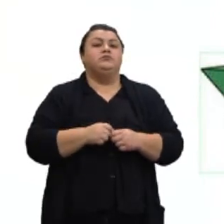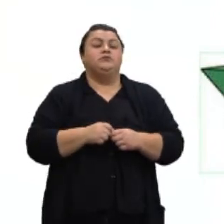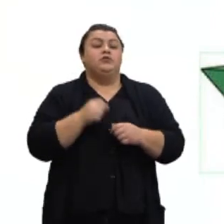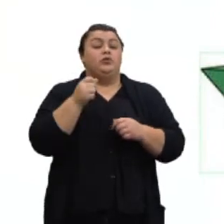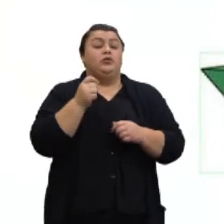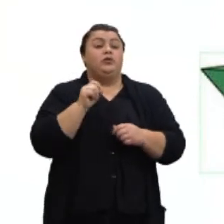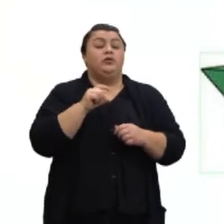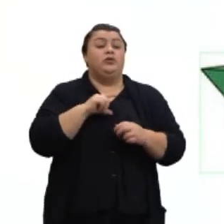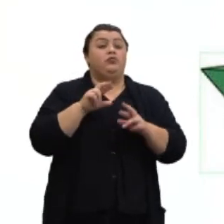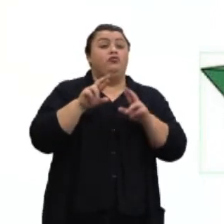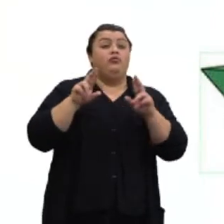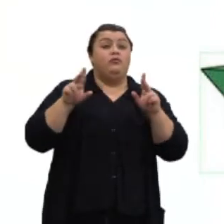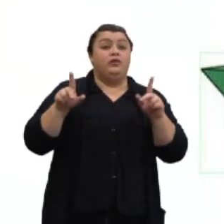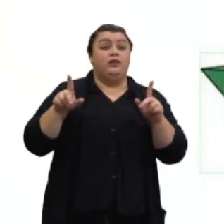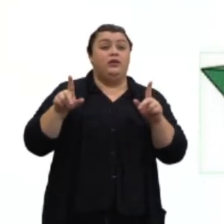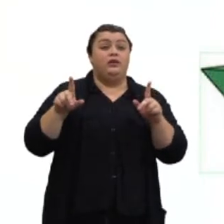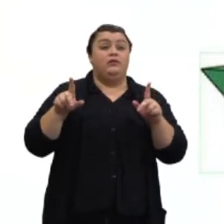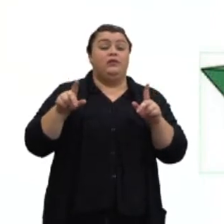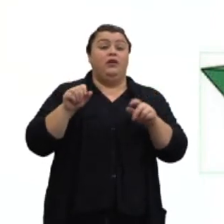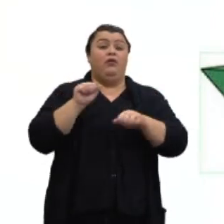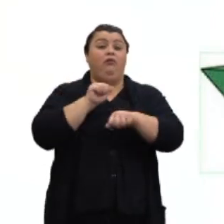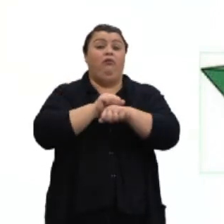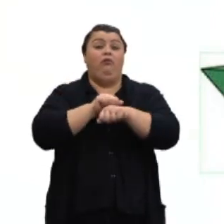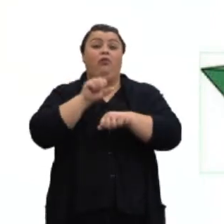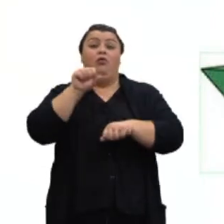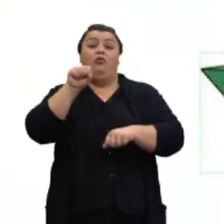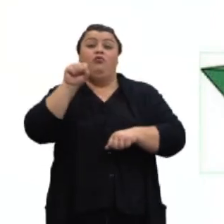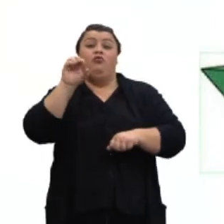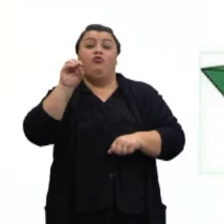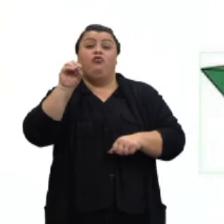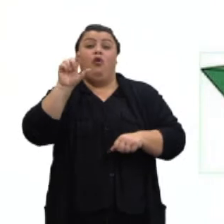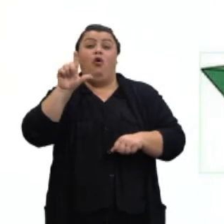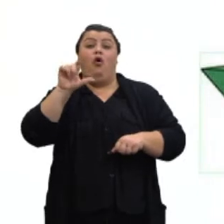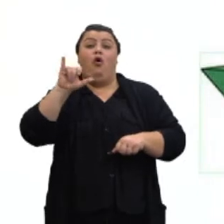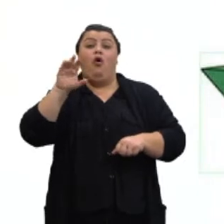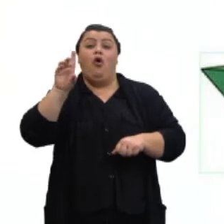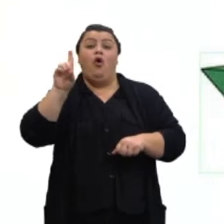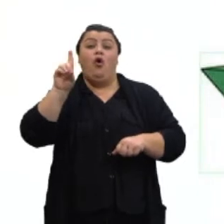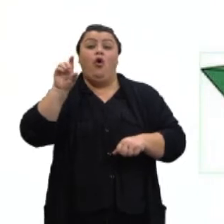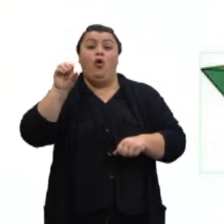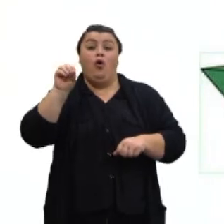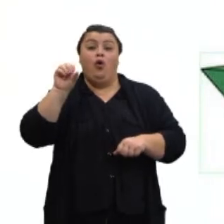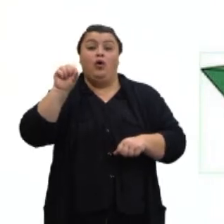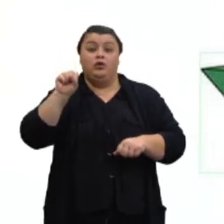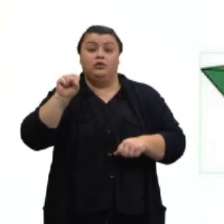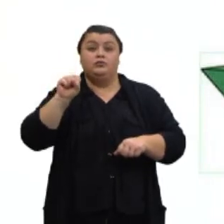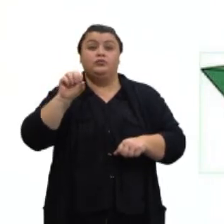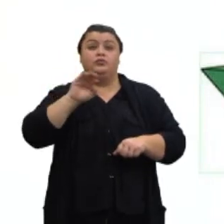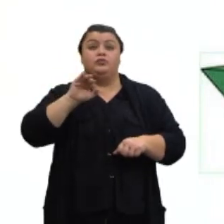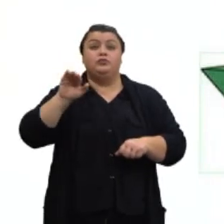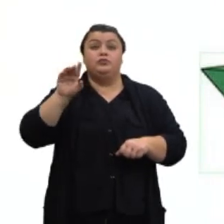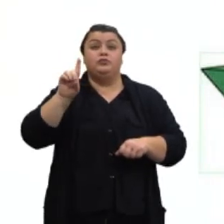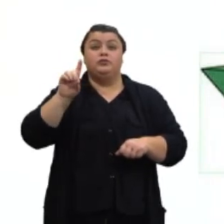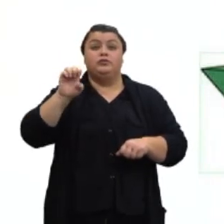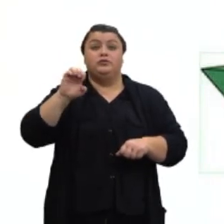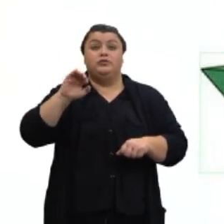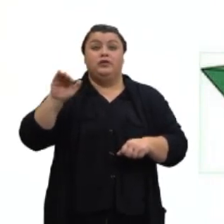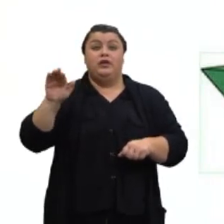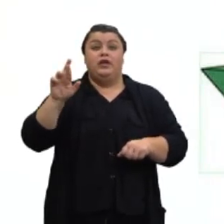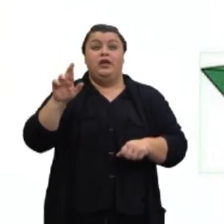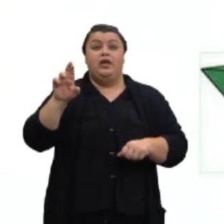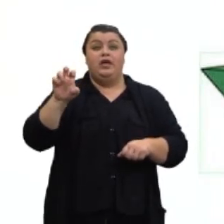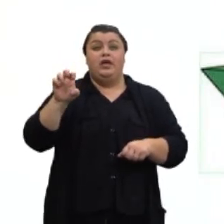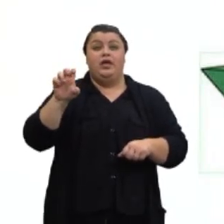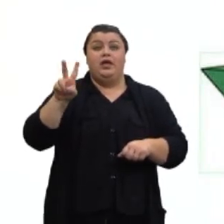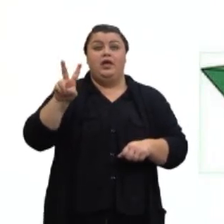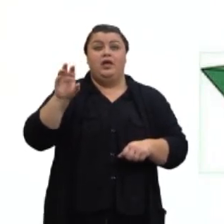diferença em relação aos sólidos de revolução. quem são esses sólidos de revolução? São esses corpos